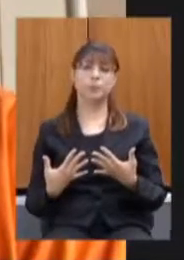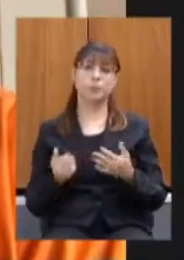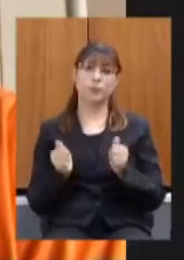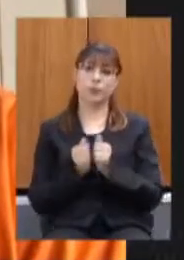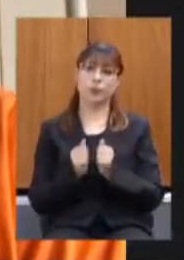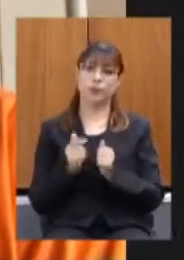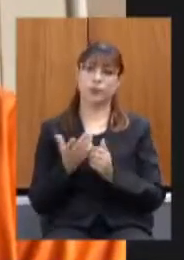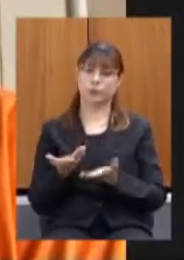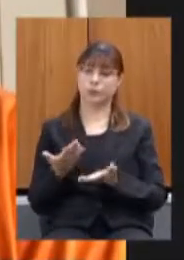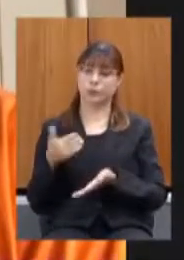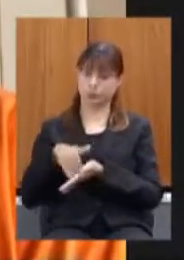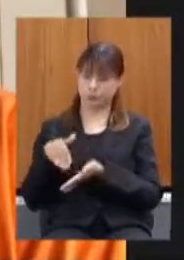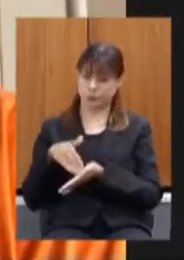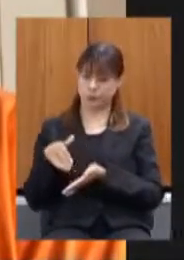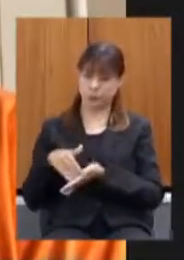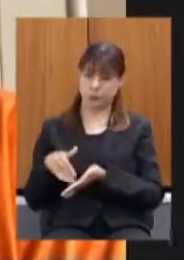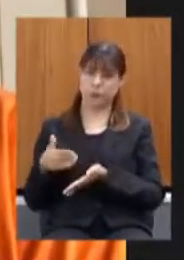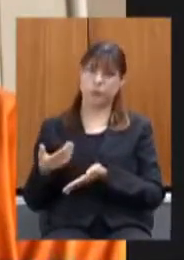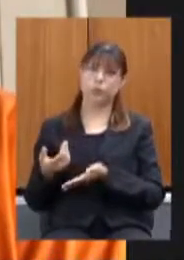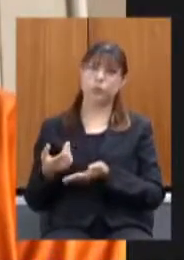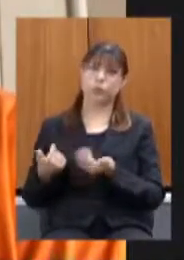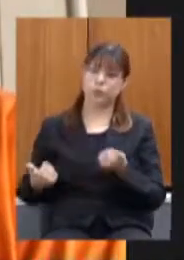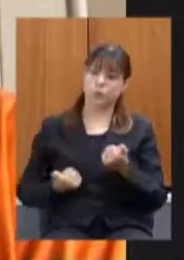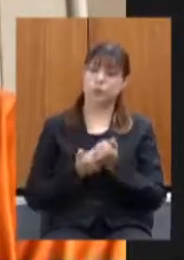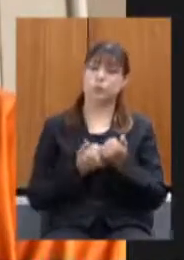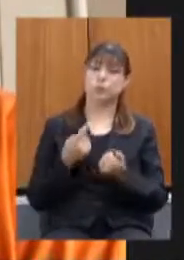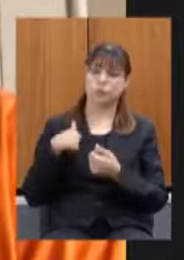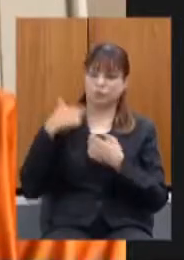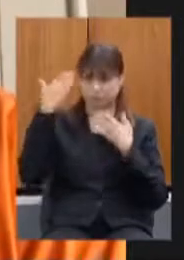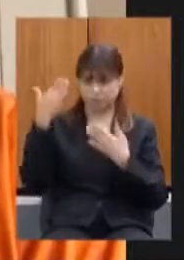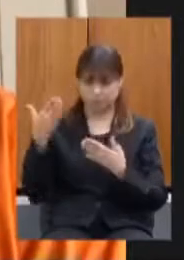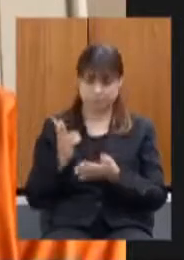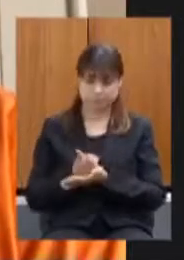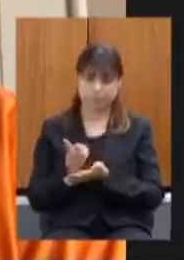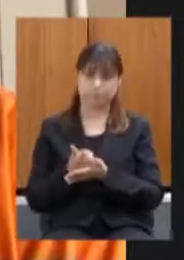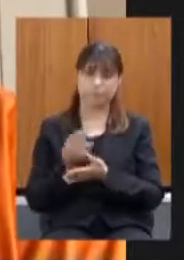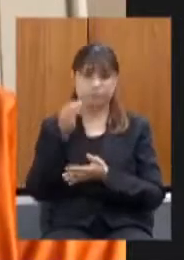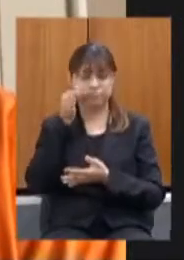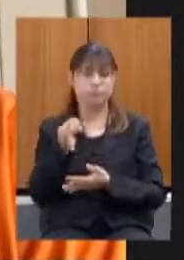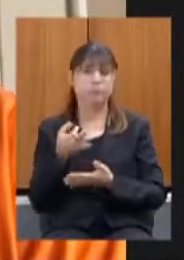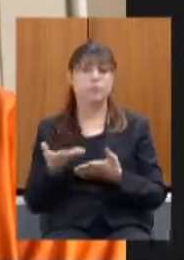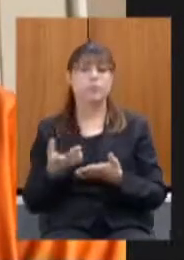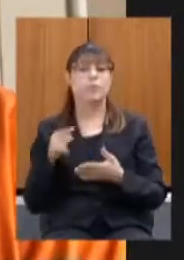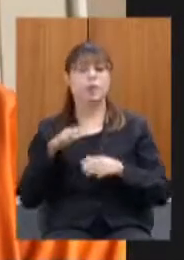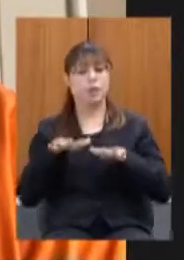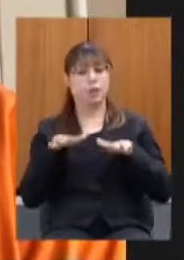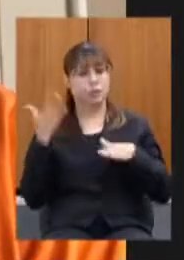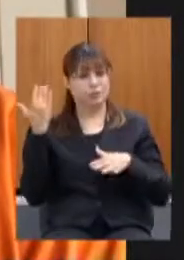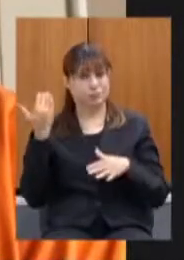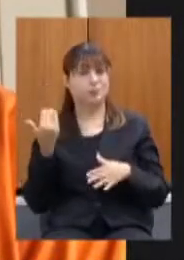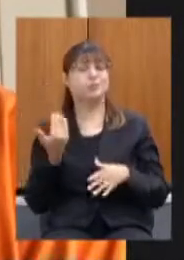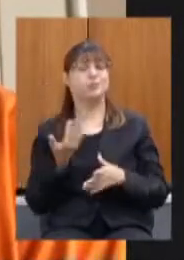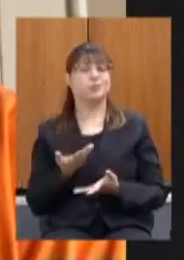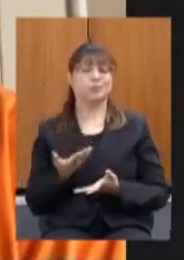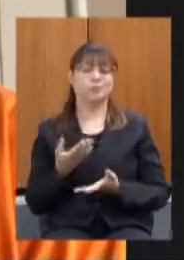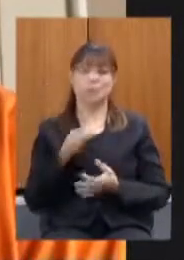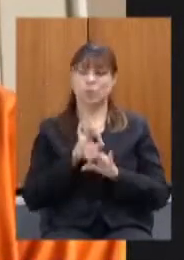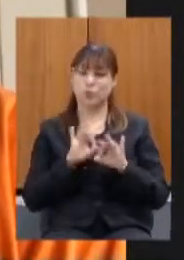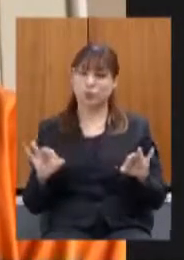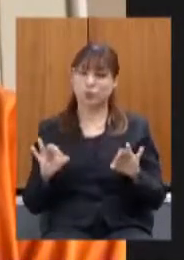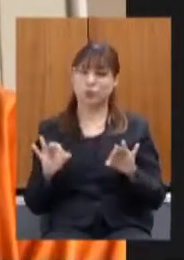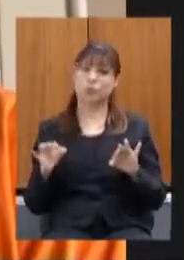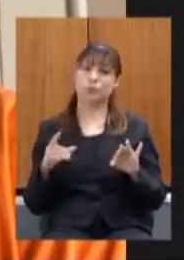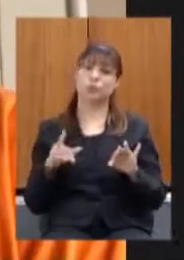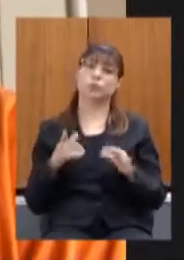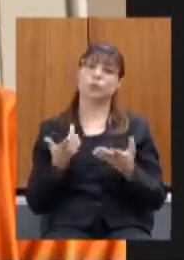do Luiz Cláudio seu secretário de junta qual eu agradeço demais a atenção e foi uma audiência muito rica ali levando em consideração a curva de lá